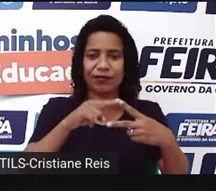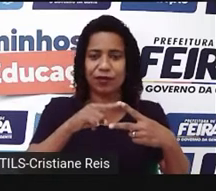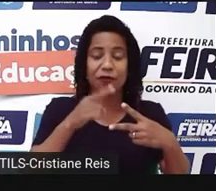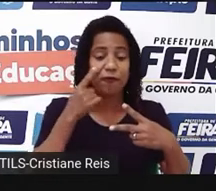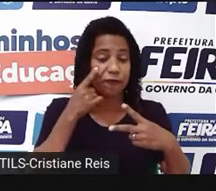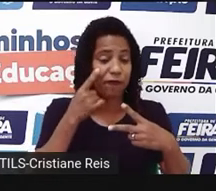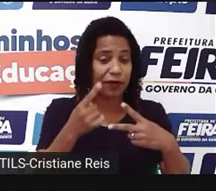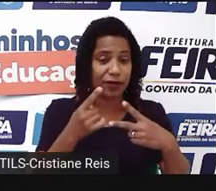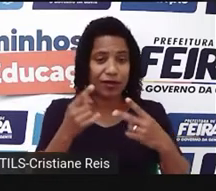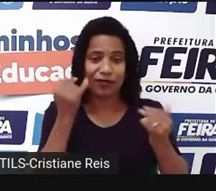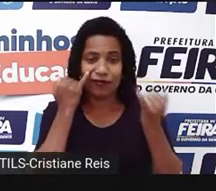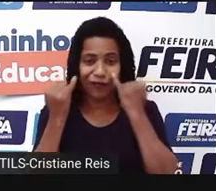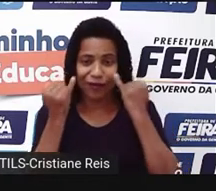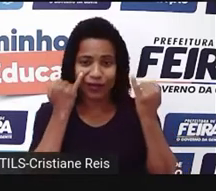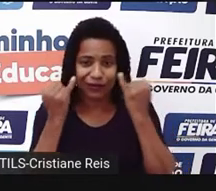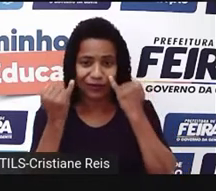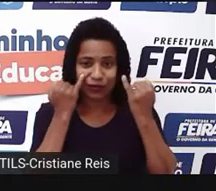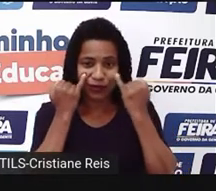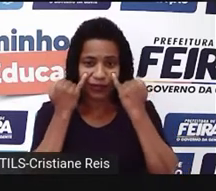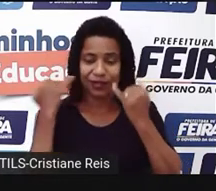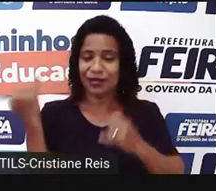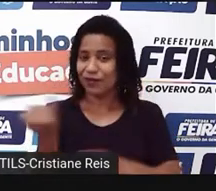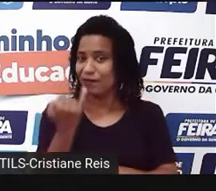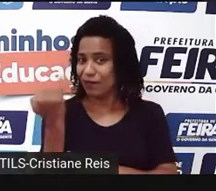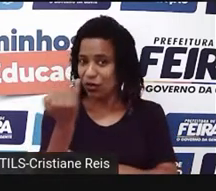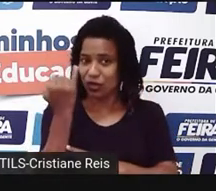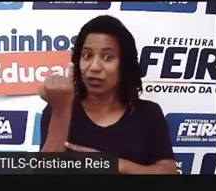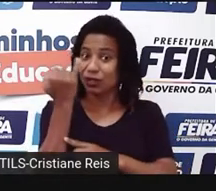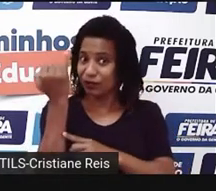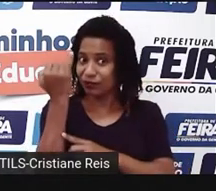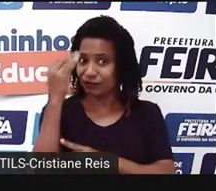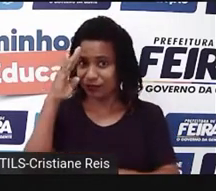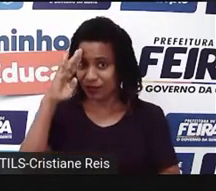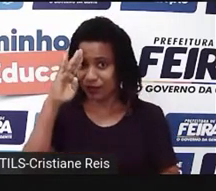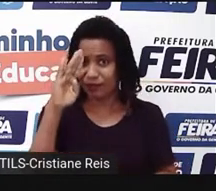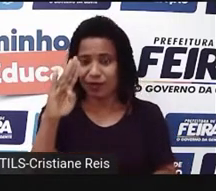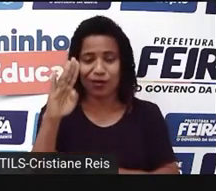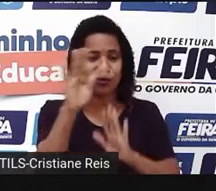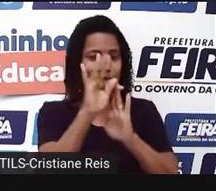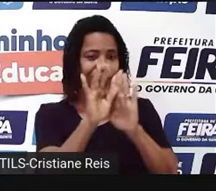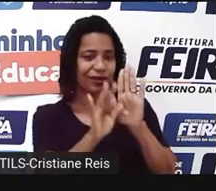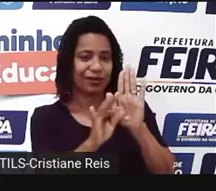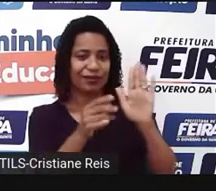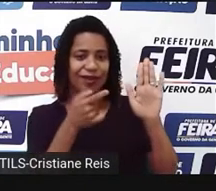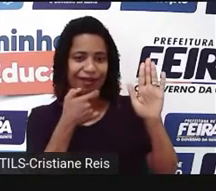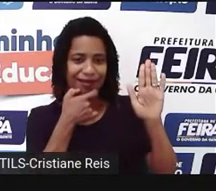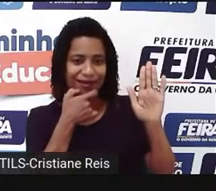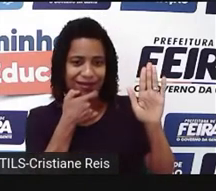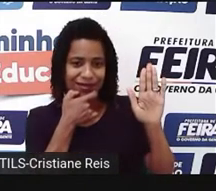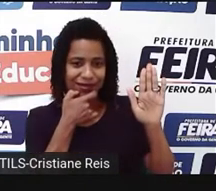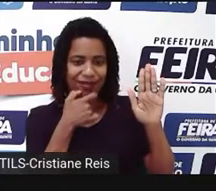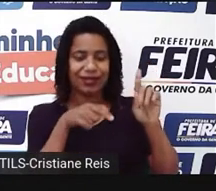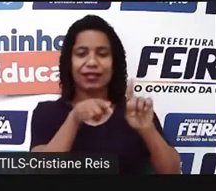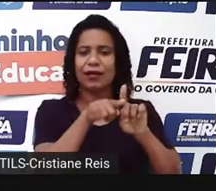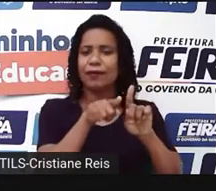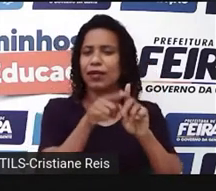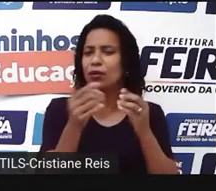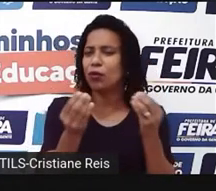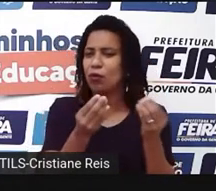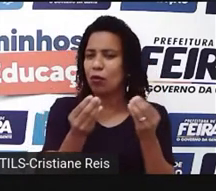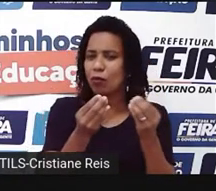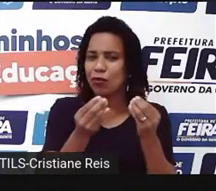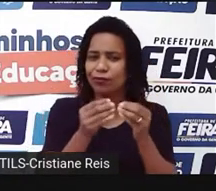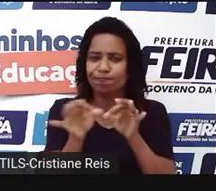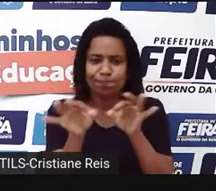-chave de parte de um texto em inglês, e vamos também planejar a escrita de textos em função do